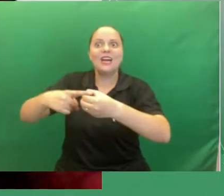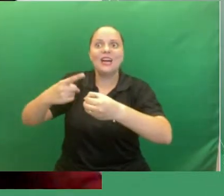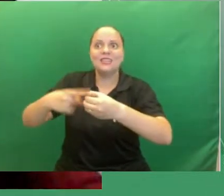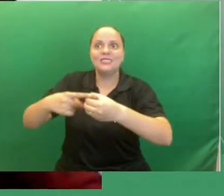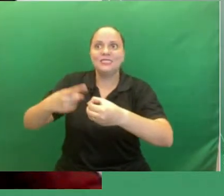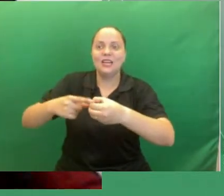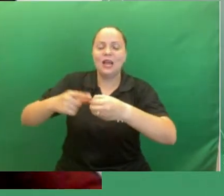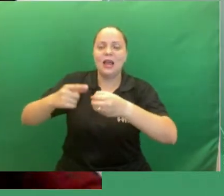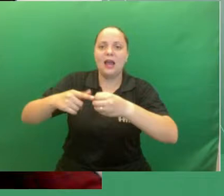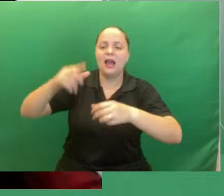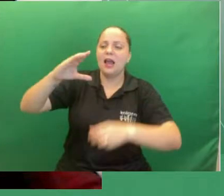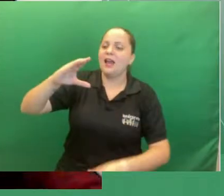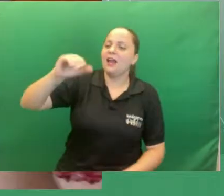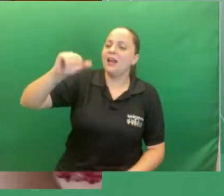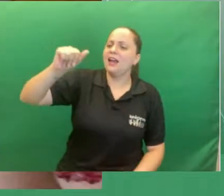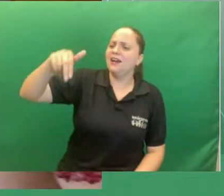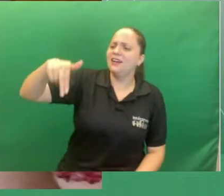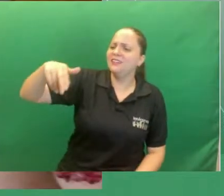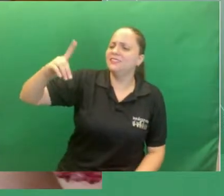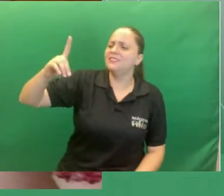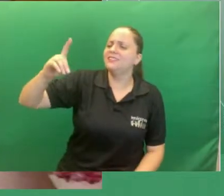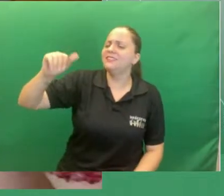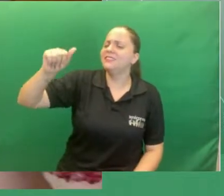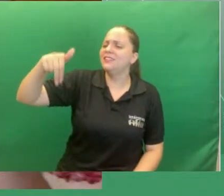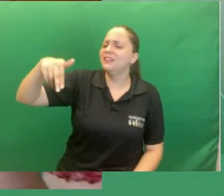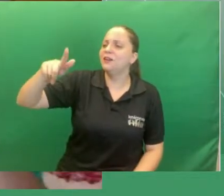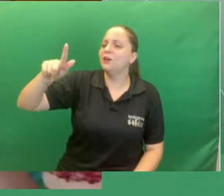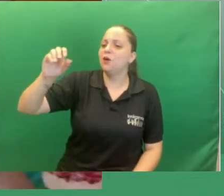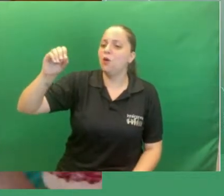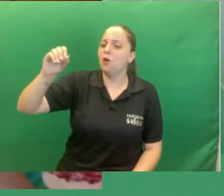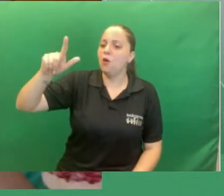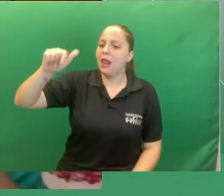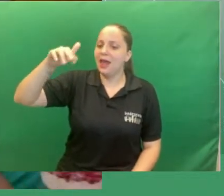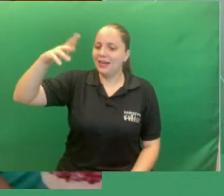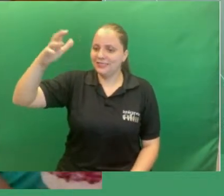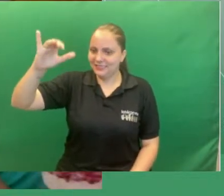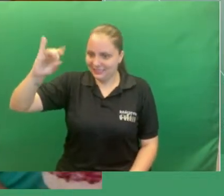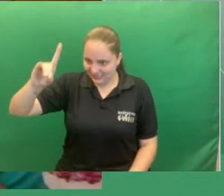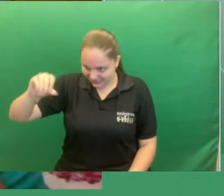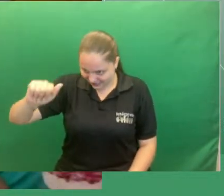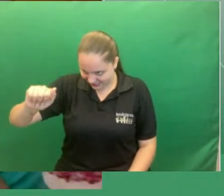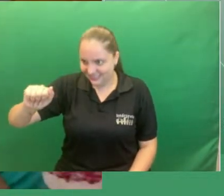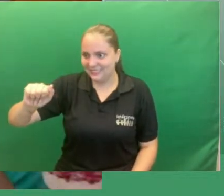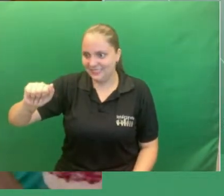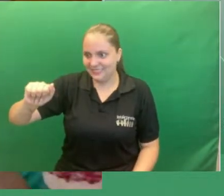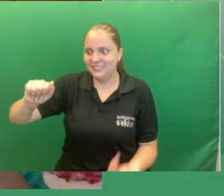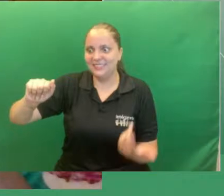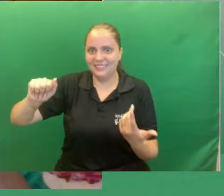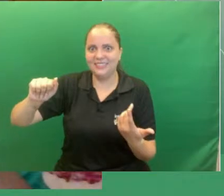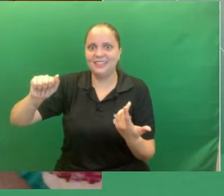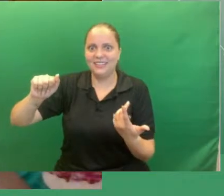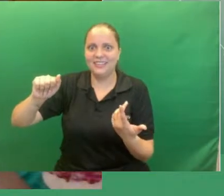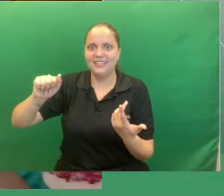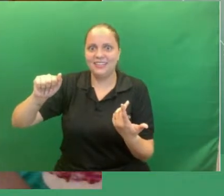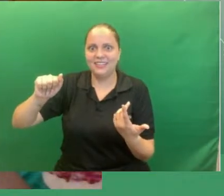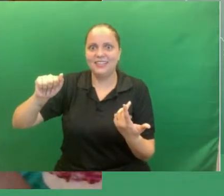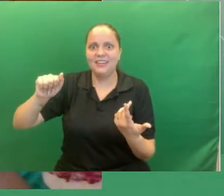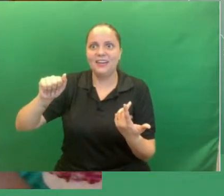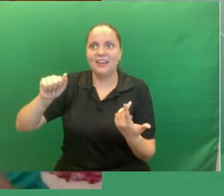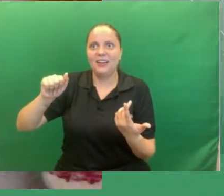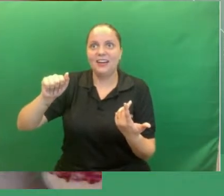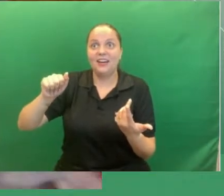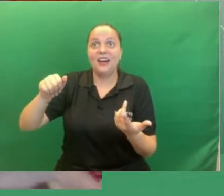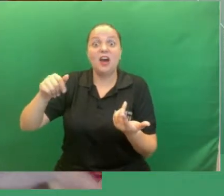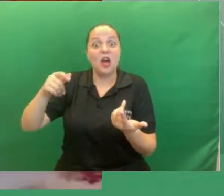Oi Clemência obrigado pela pergunta tem sim eu ainda estou reunindo muitas fontes mas